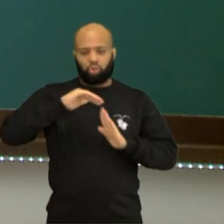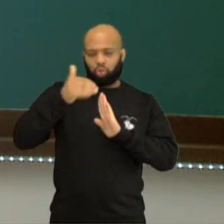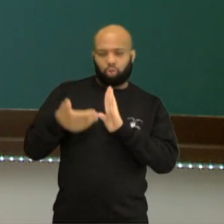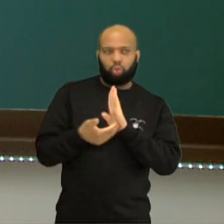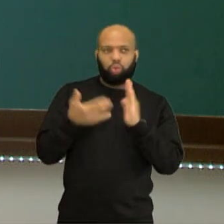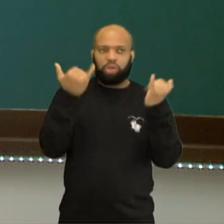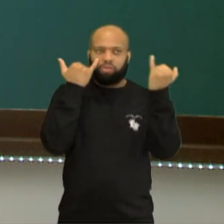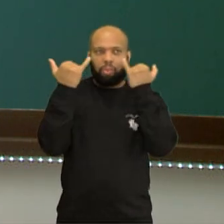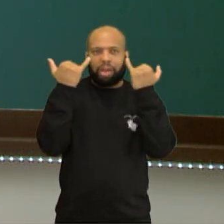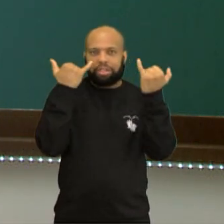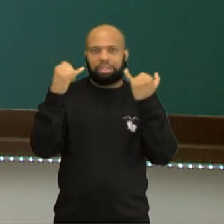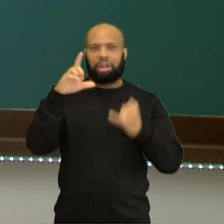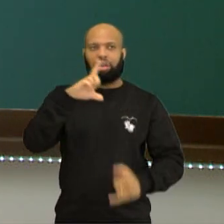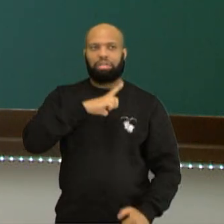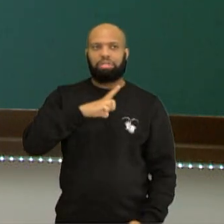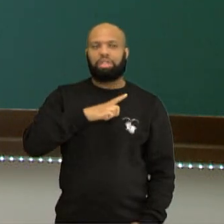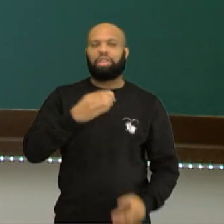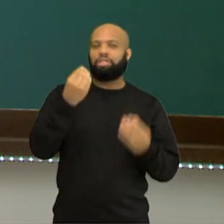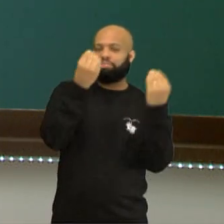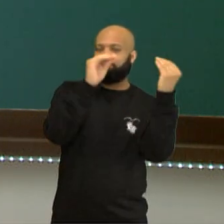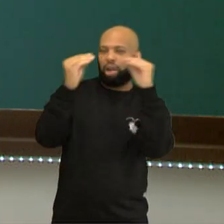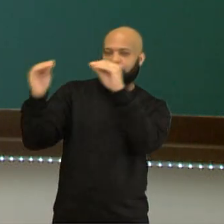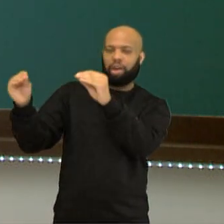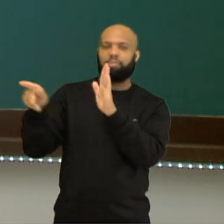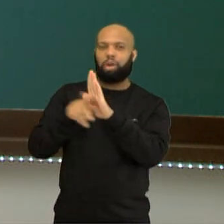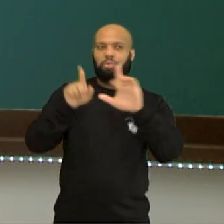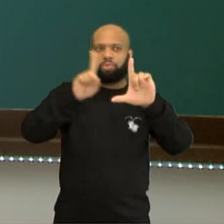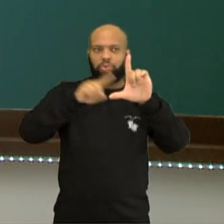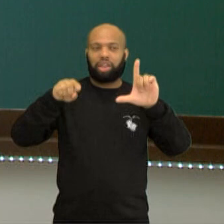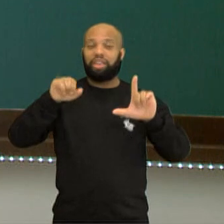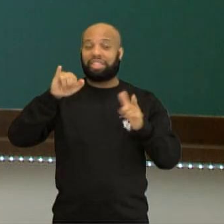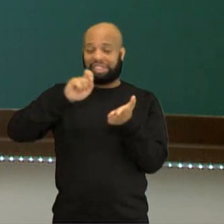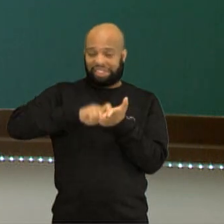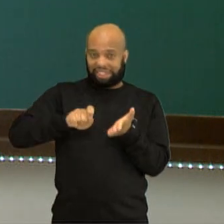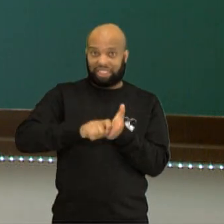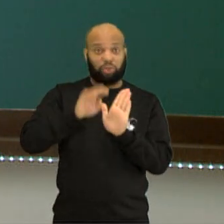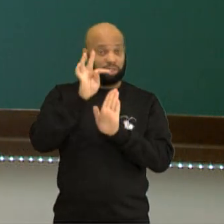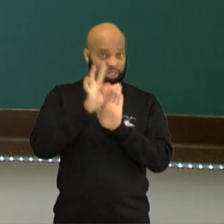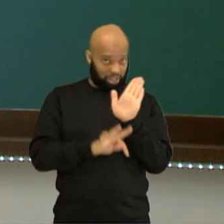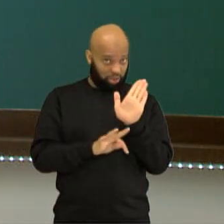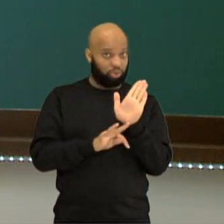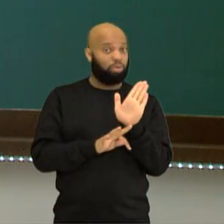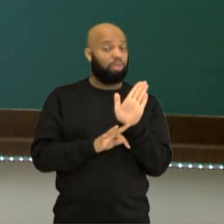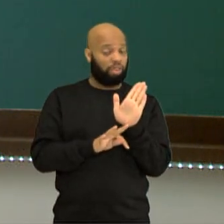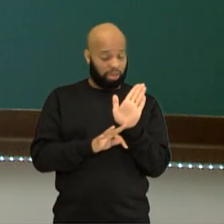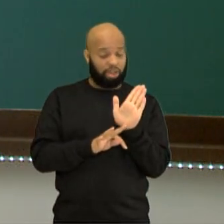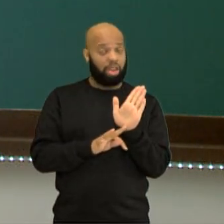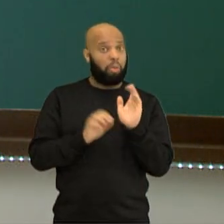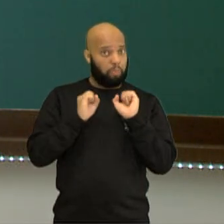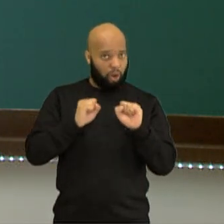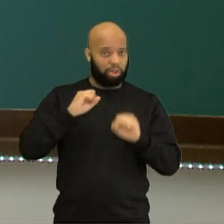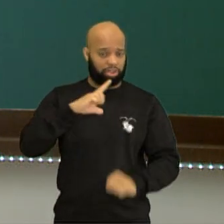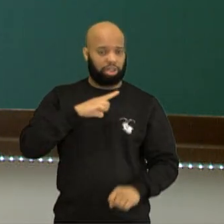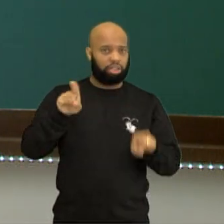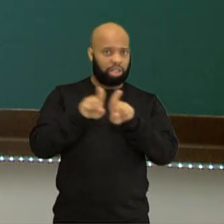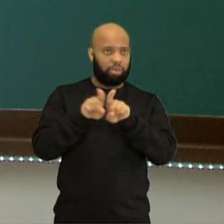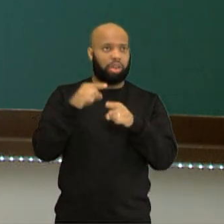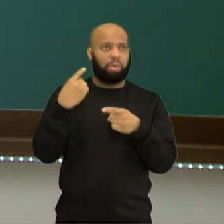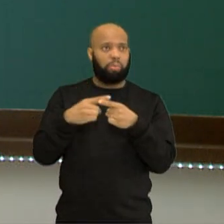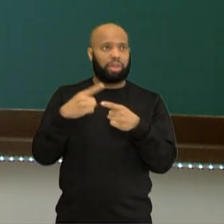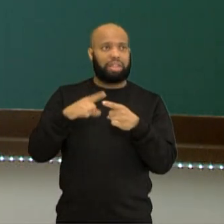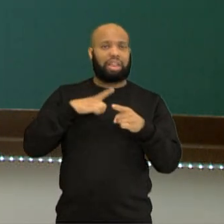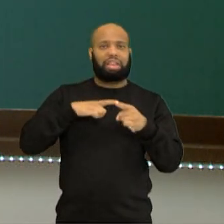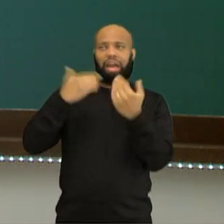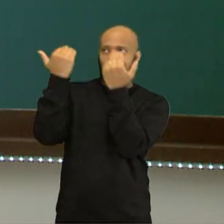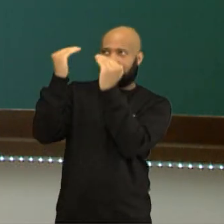tudo que está demonstrado, colocado nesse gráfico, estivesse escrito num texto, né? Pode acontecer também. Tem análise dos